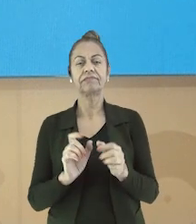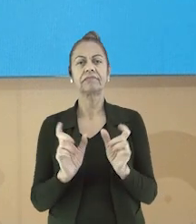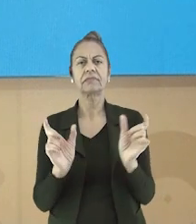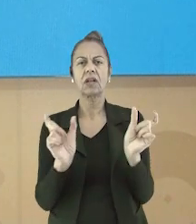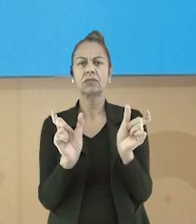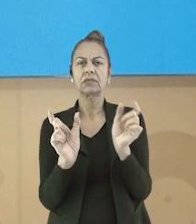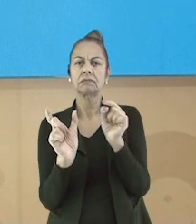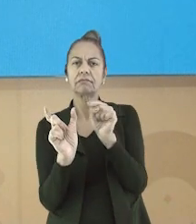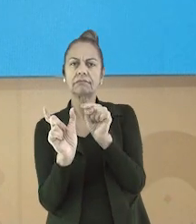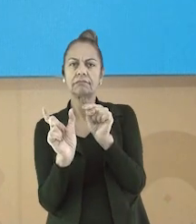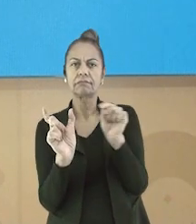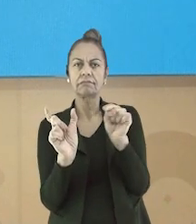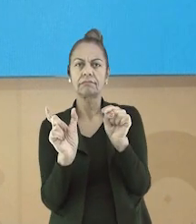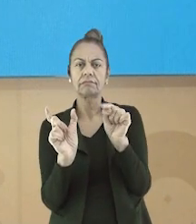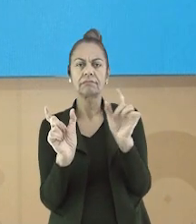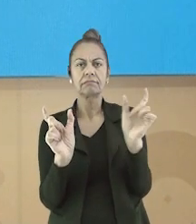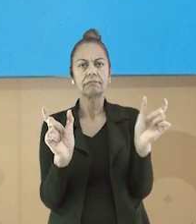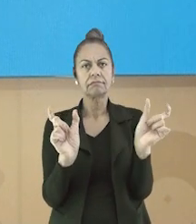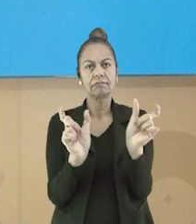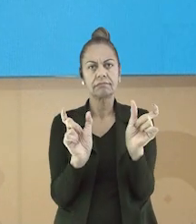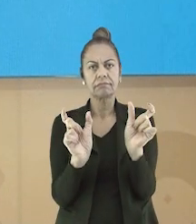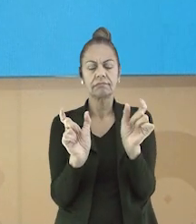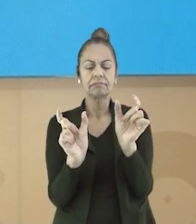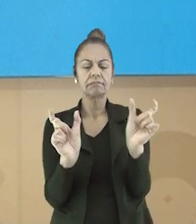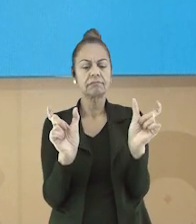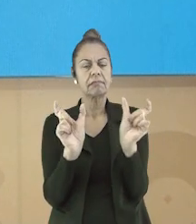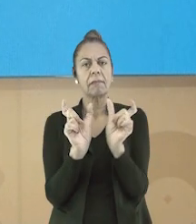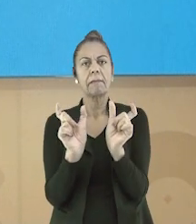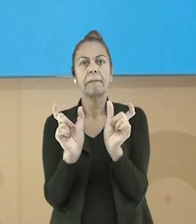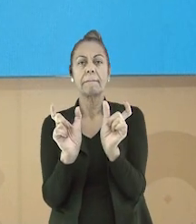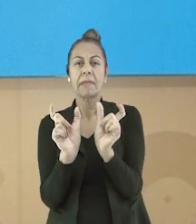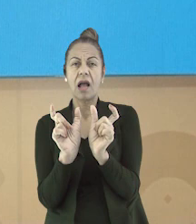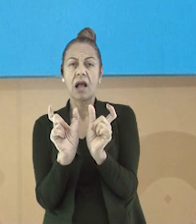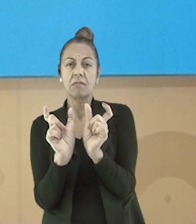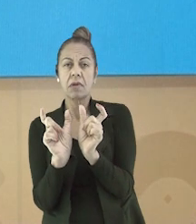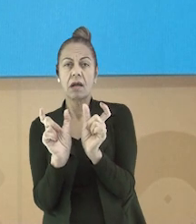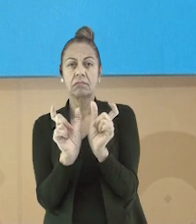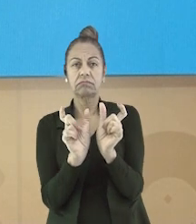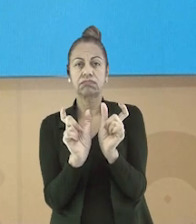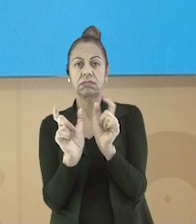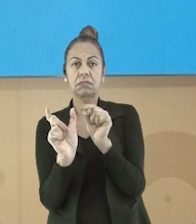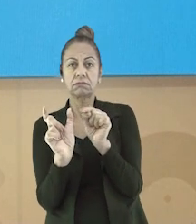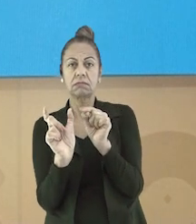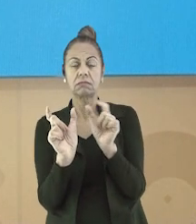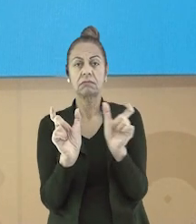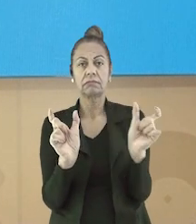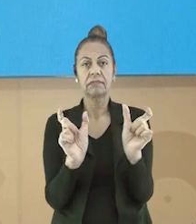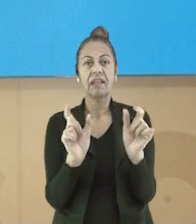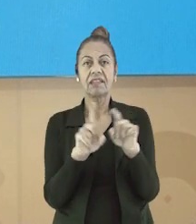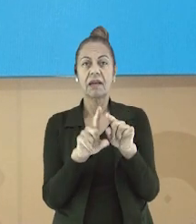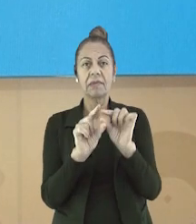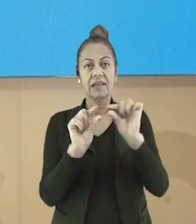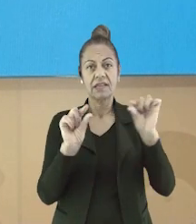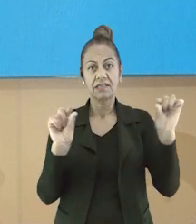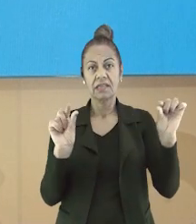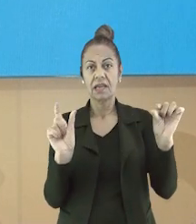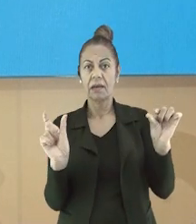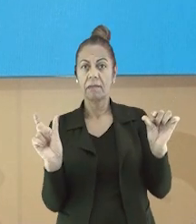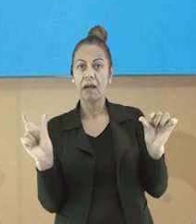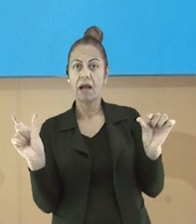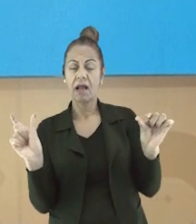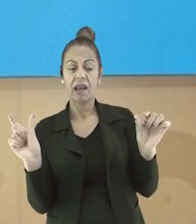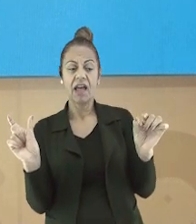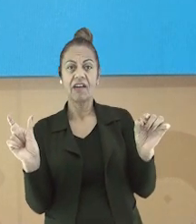hífen é um sinal em forma de um pequeno traço horizontal, usado para unir os elementos de palavras